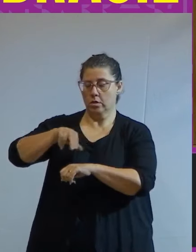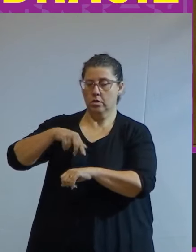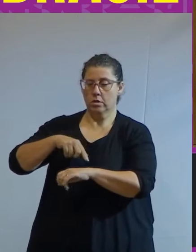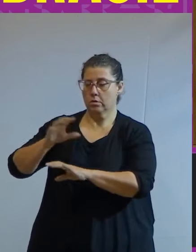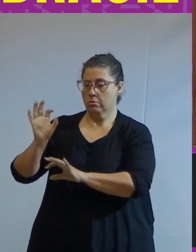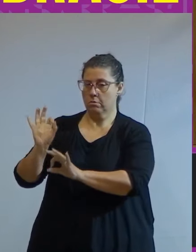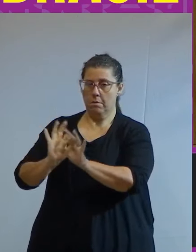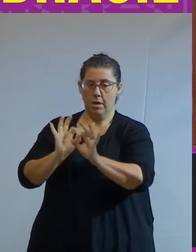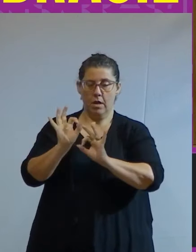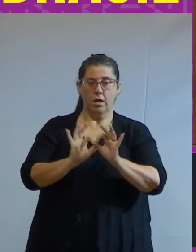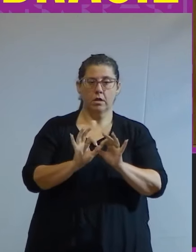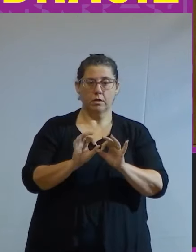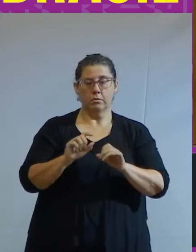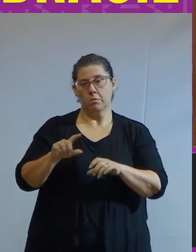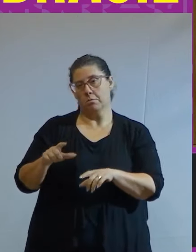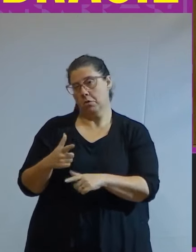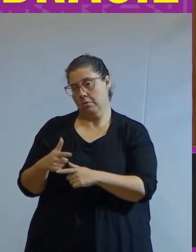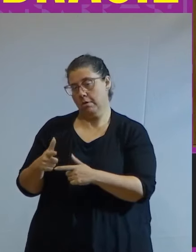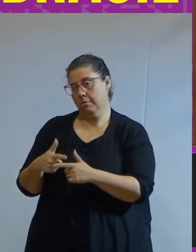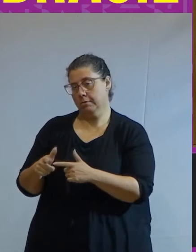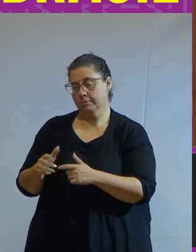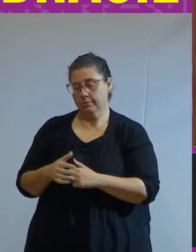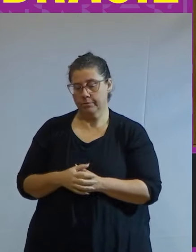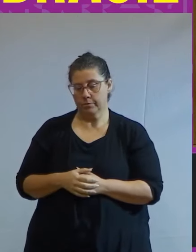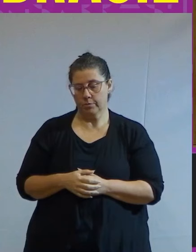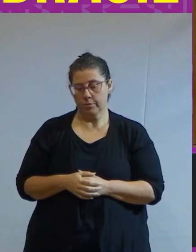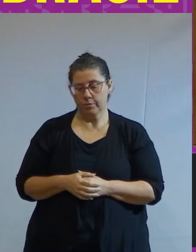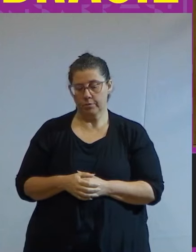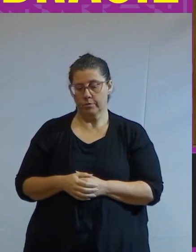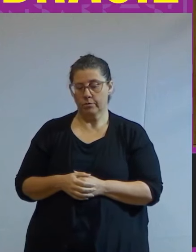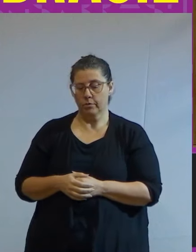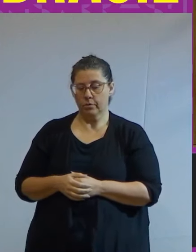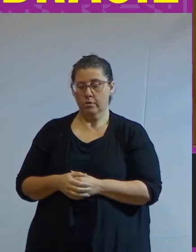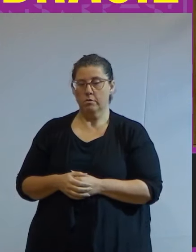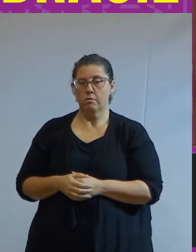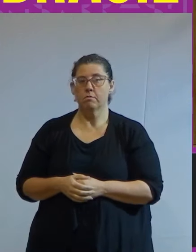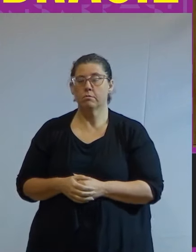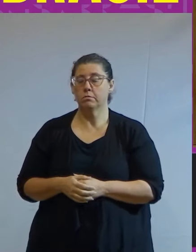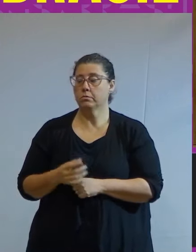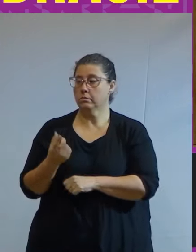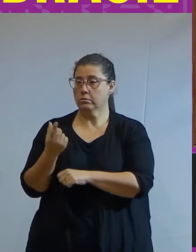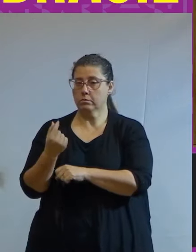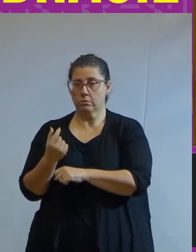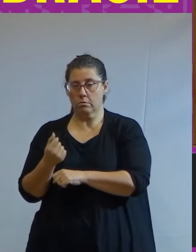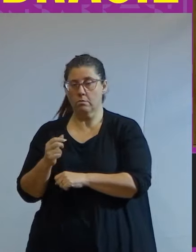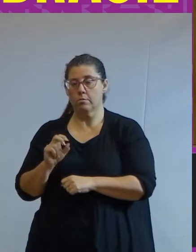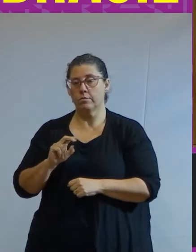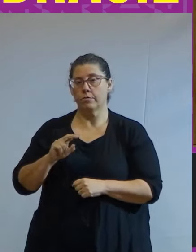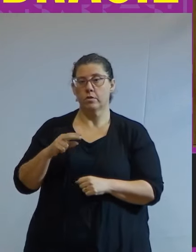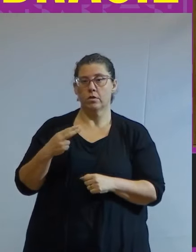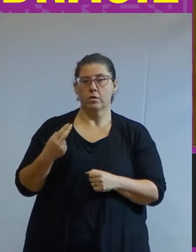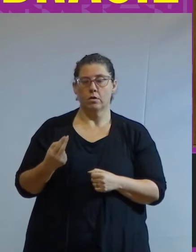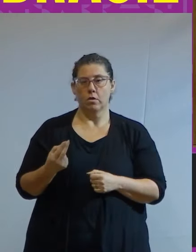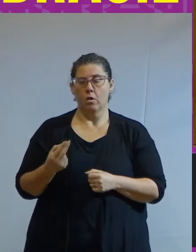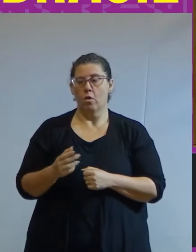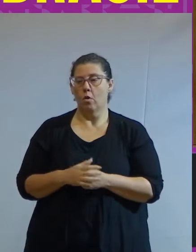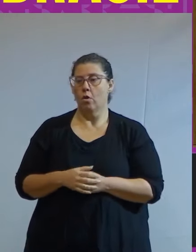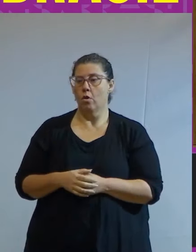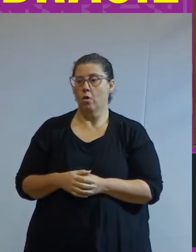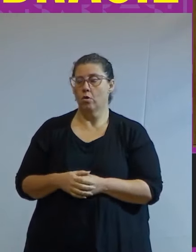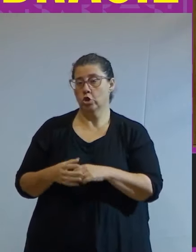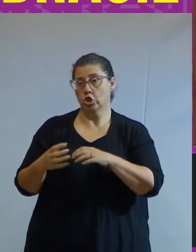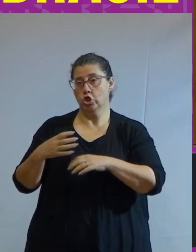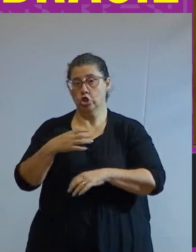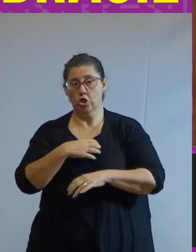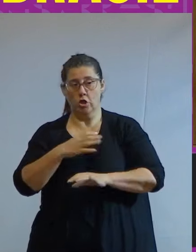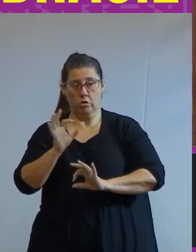construída sobre uma fratura. Considerado o capitalismo ou como diria um execrado pensador Moro o modo